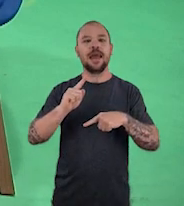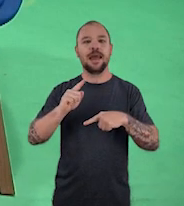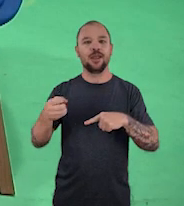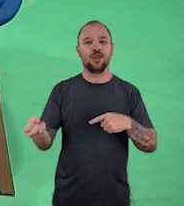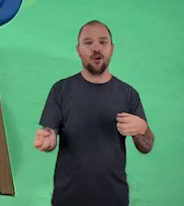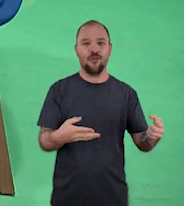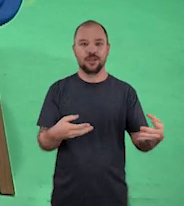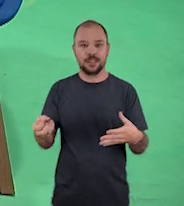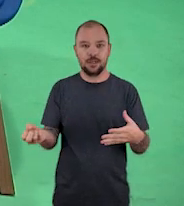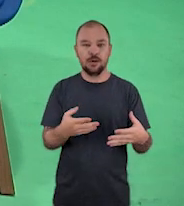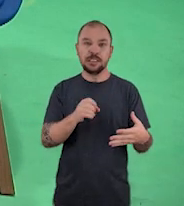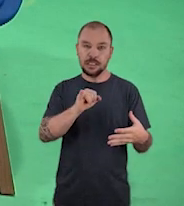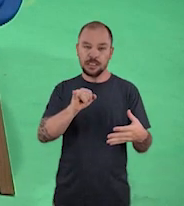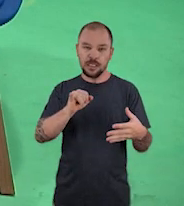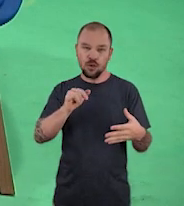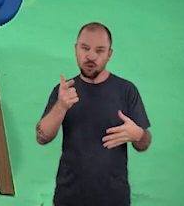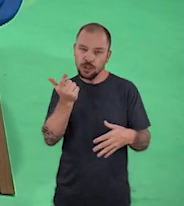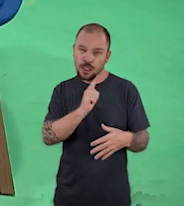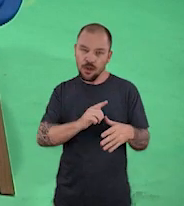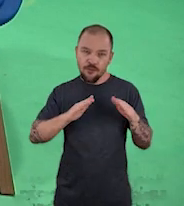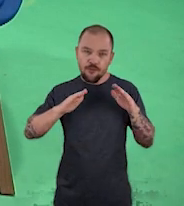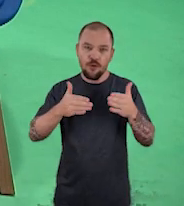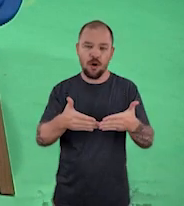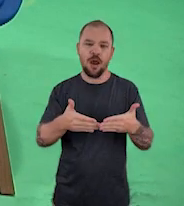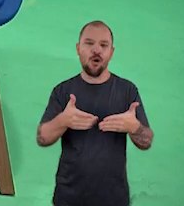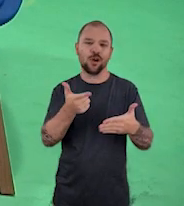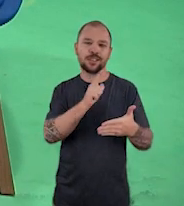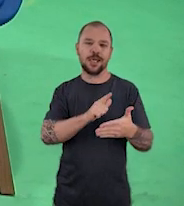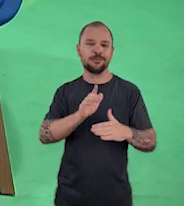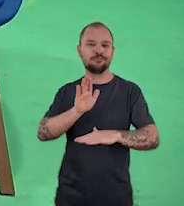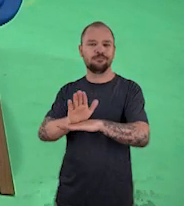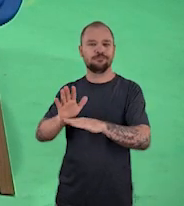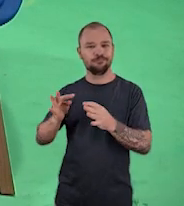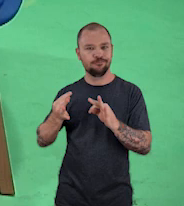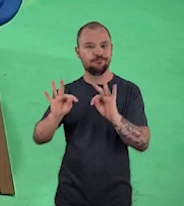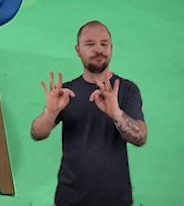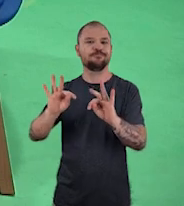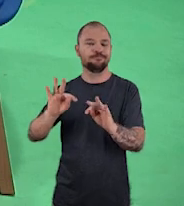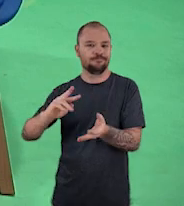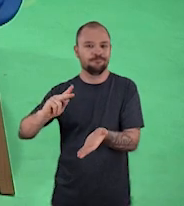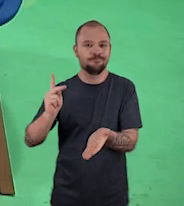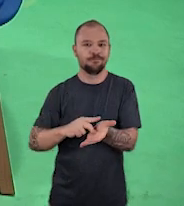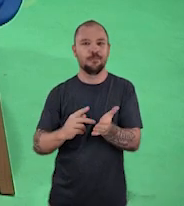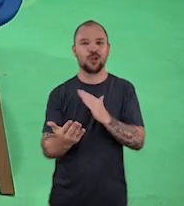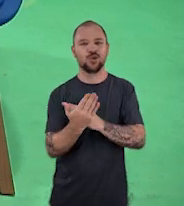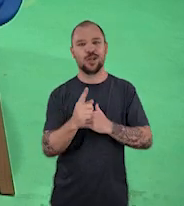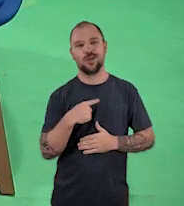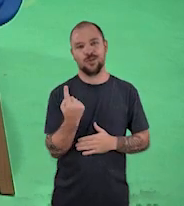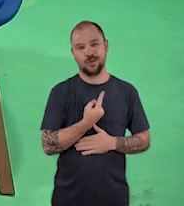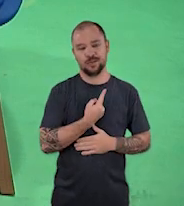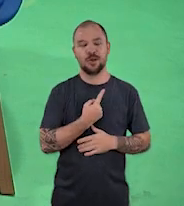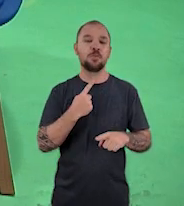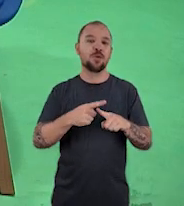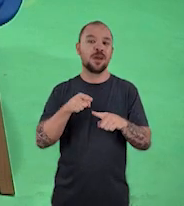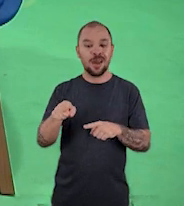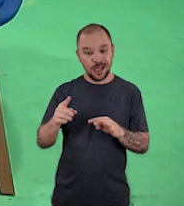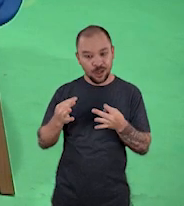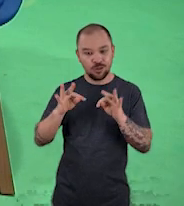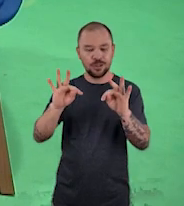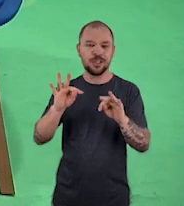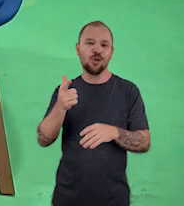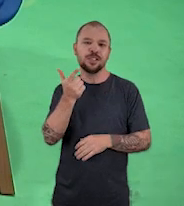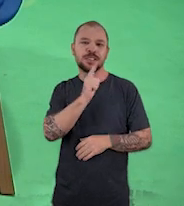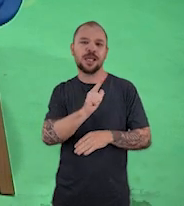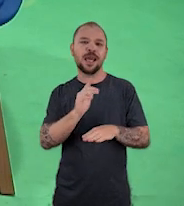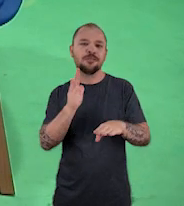e a inovação bem trabalhada pode virar ser uma tecnologia, de fato, uma coisa útil, né? Porque, no fim das contas, é a